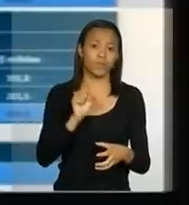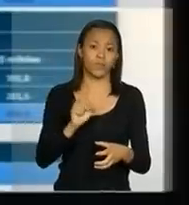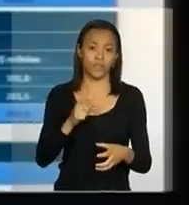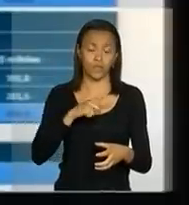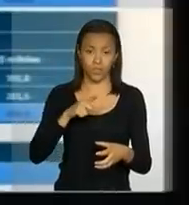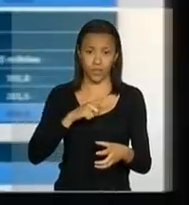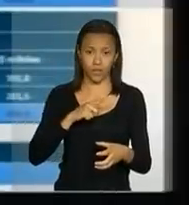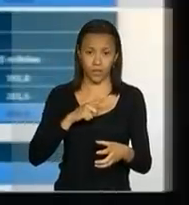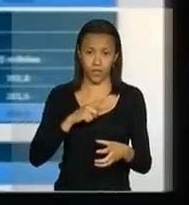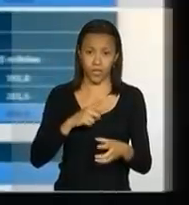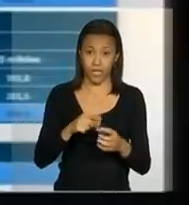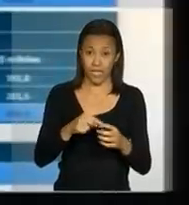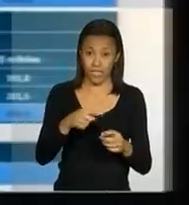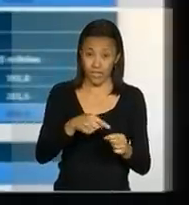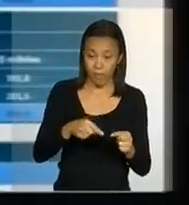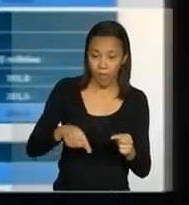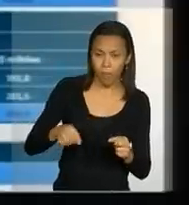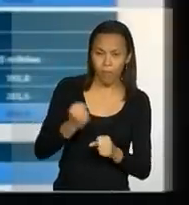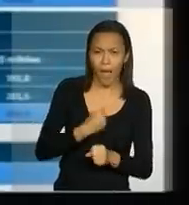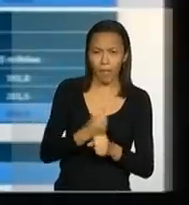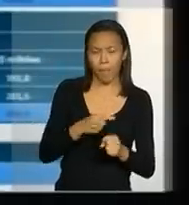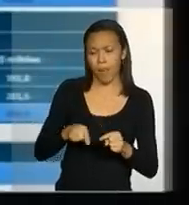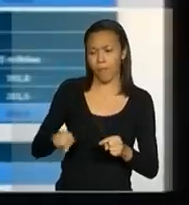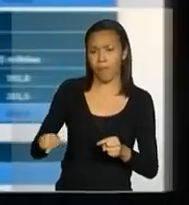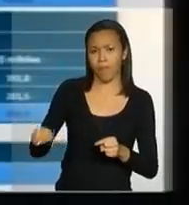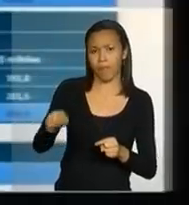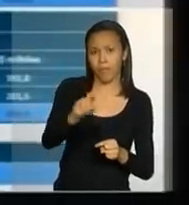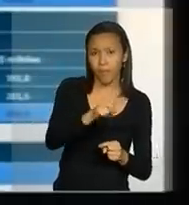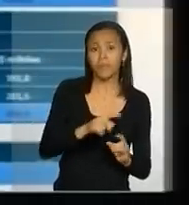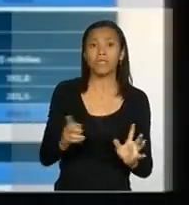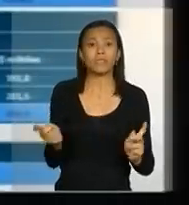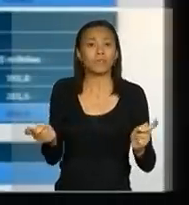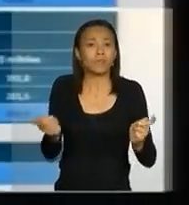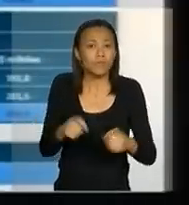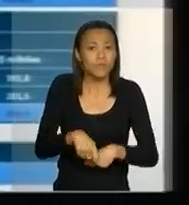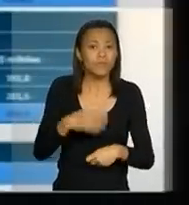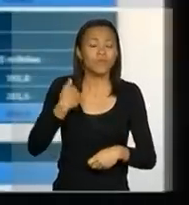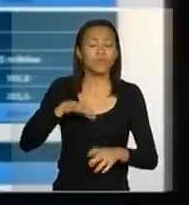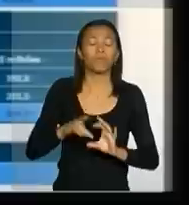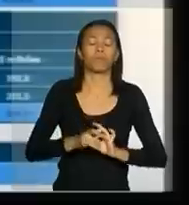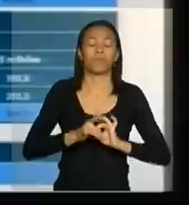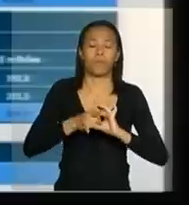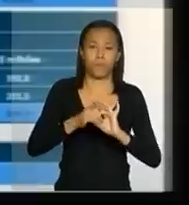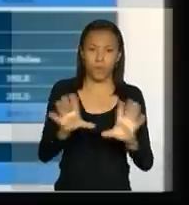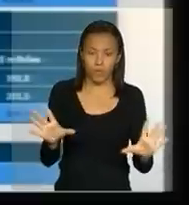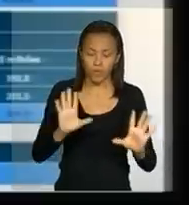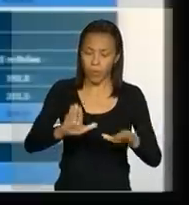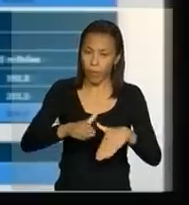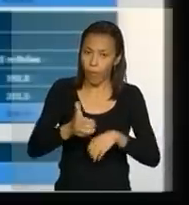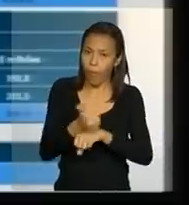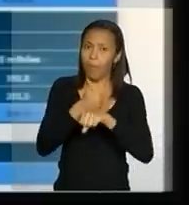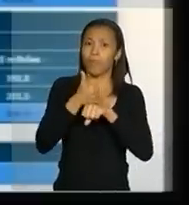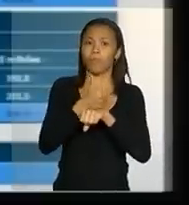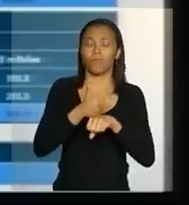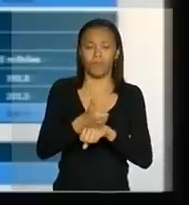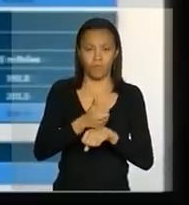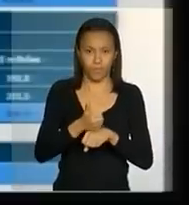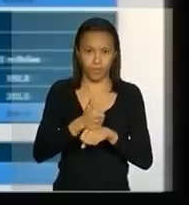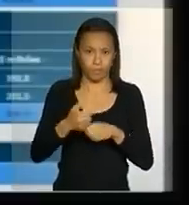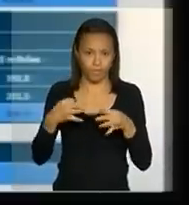ciclo de obras que vai permitir nós termos uma melhor mitigação